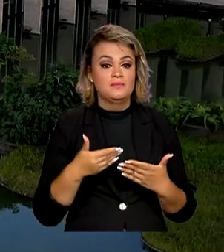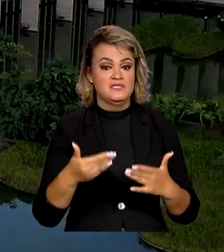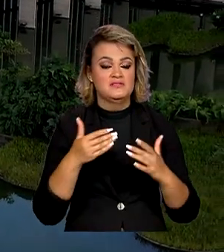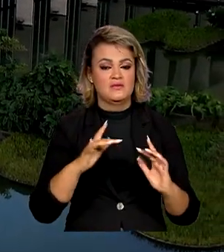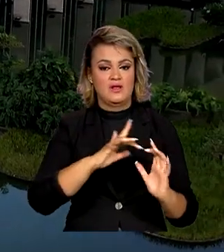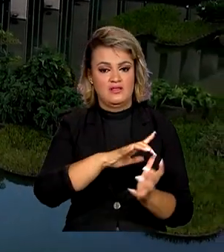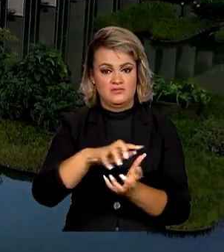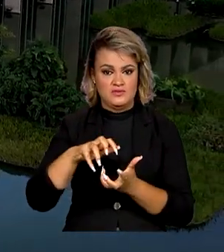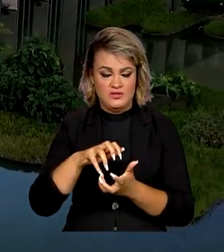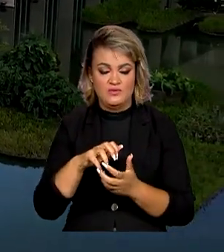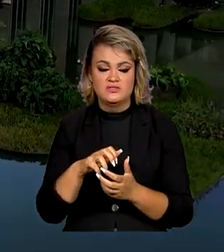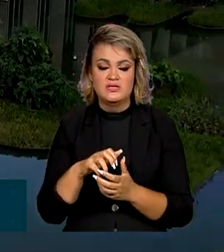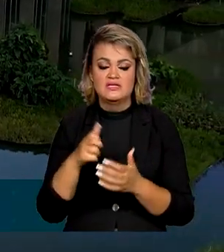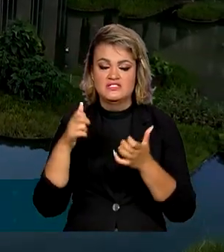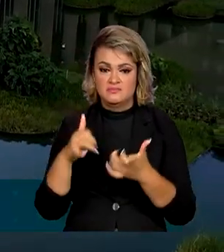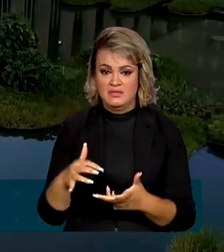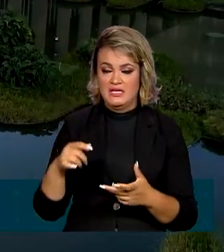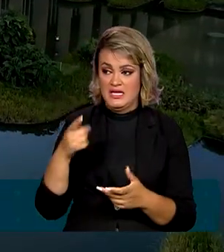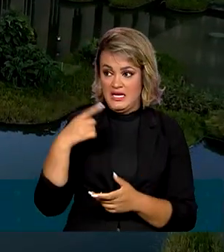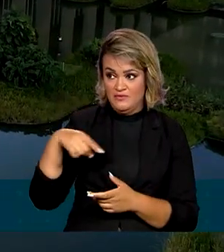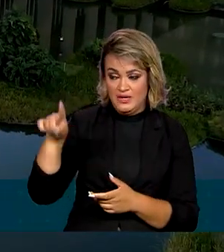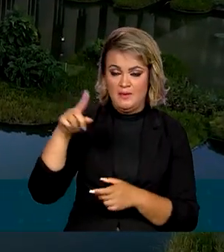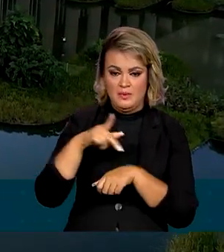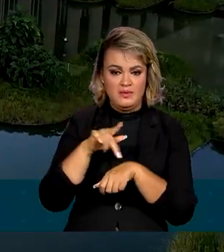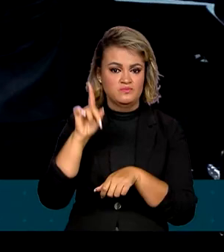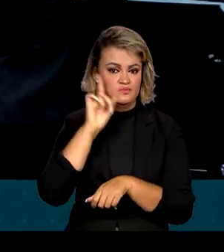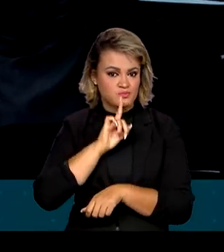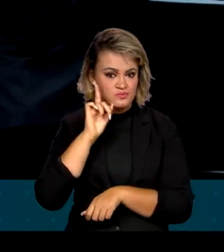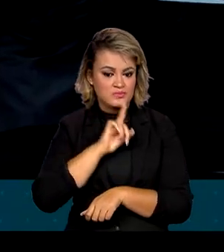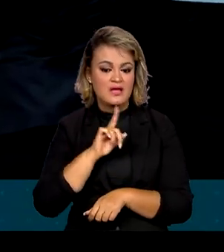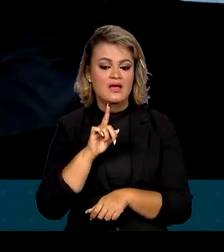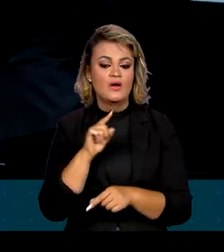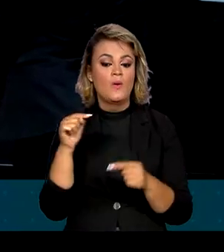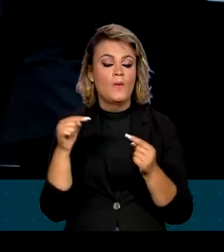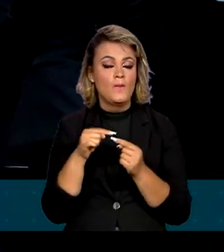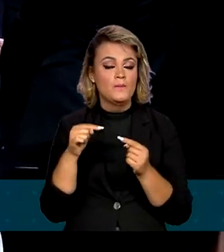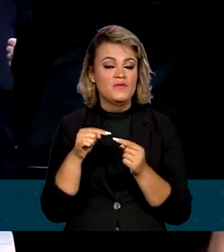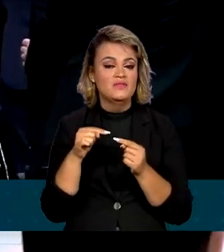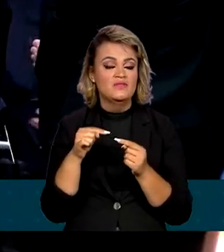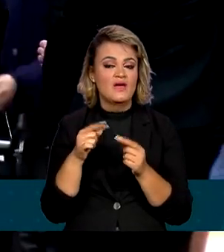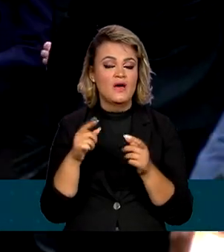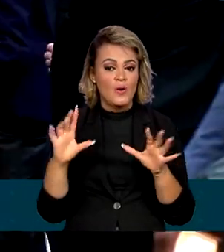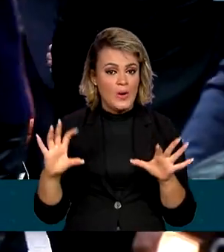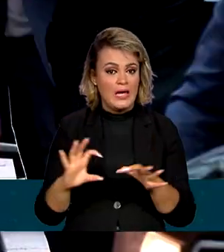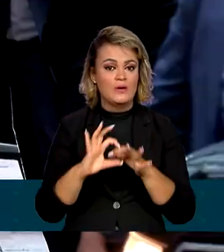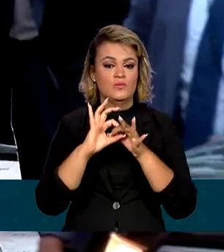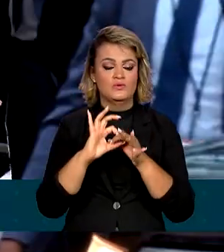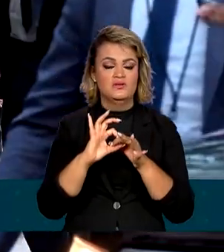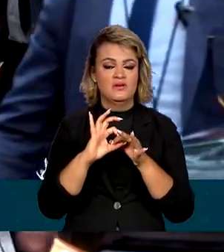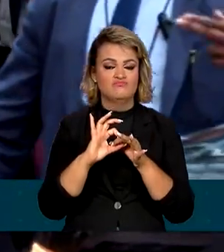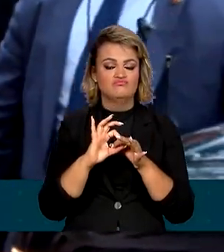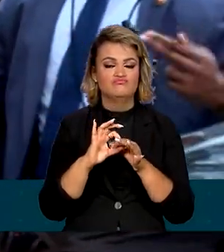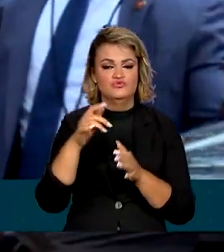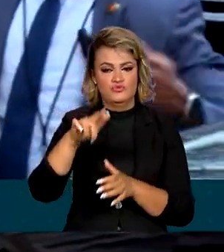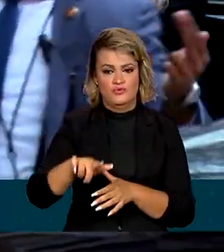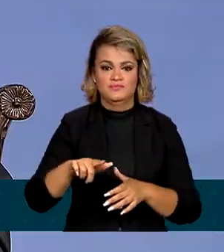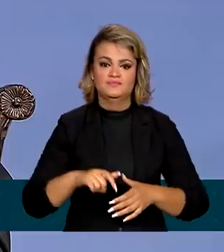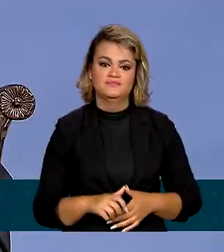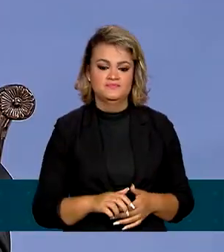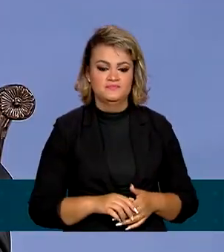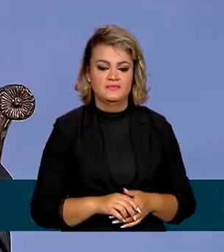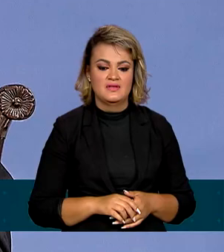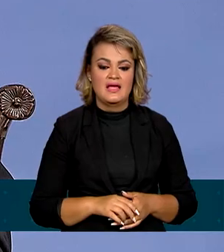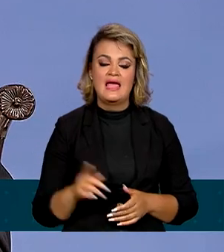Relações Exteriores, a visita de Lula aos Estados Unidos representa um recomeço na relação de Biden com o Brasil.